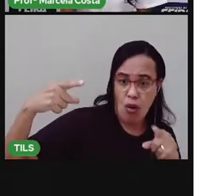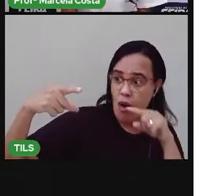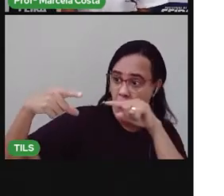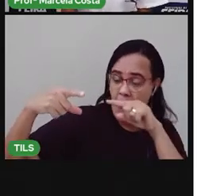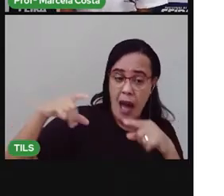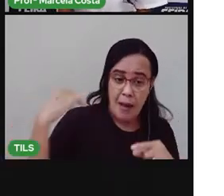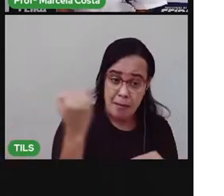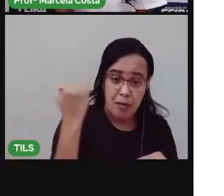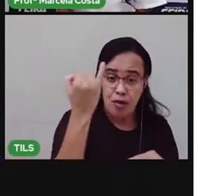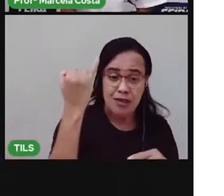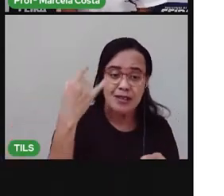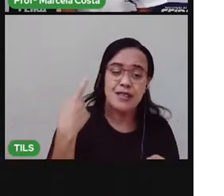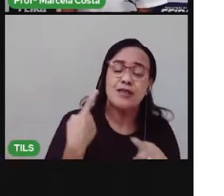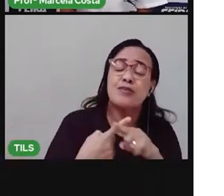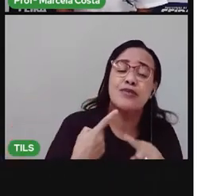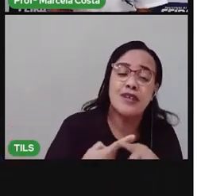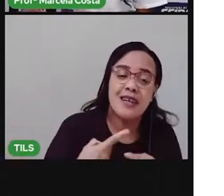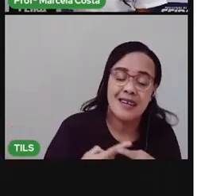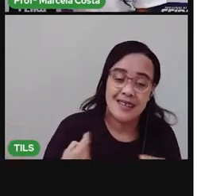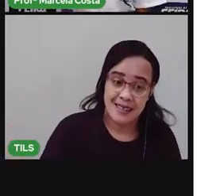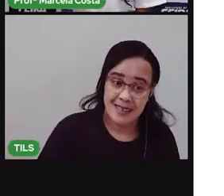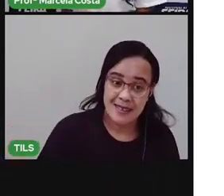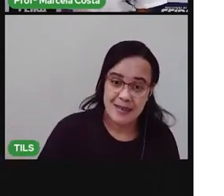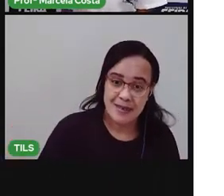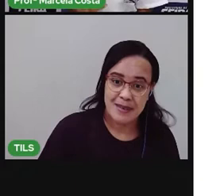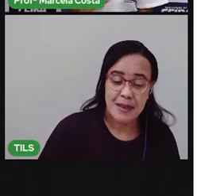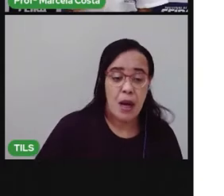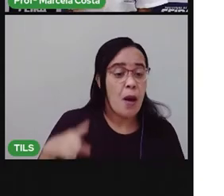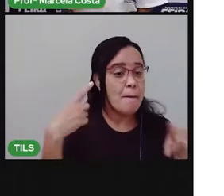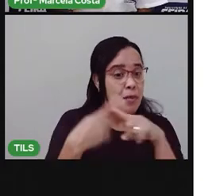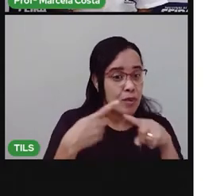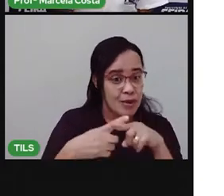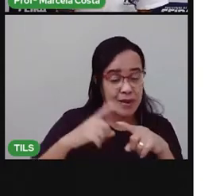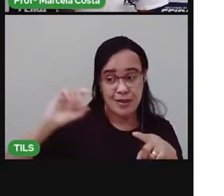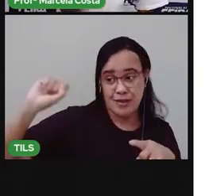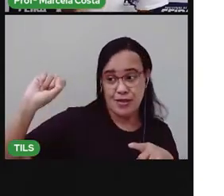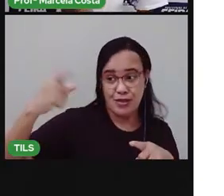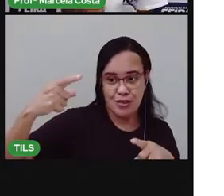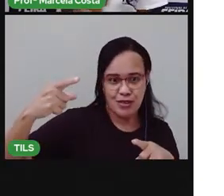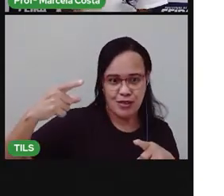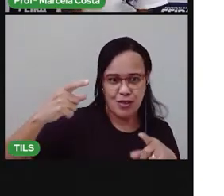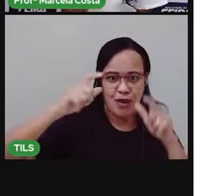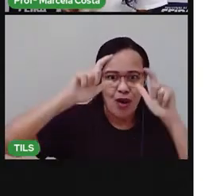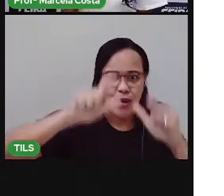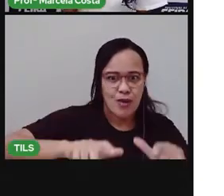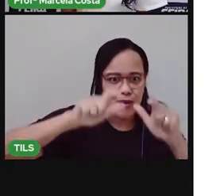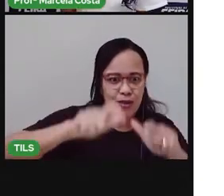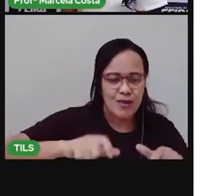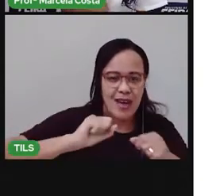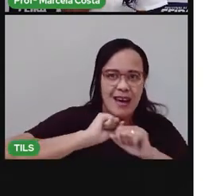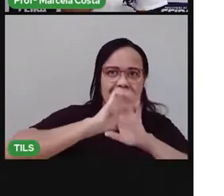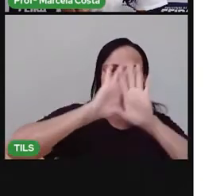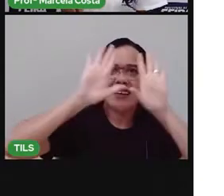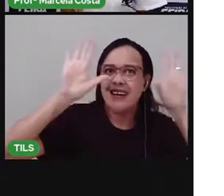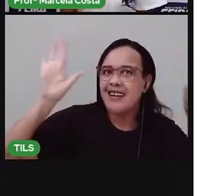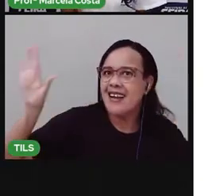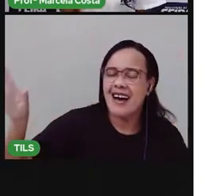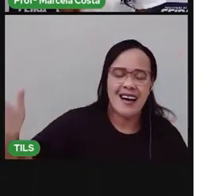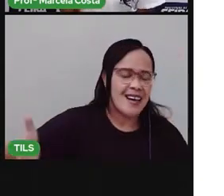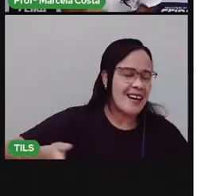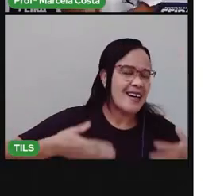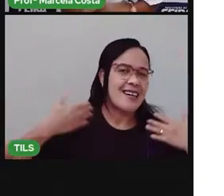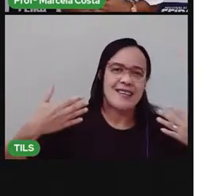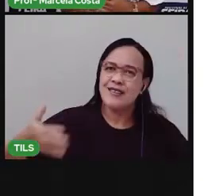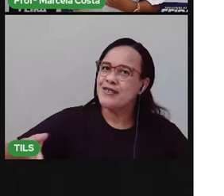a luz solar no ambiente ela contribui para deixar o ambiente arejado iluminado fresco